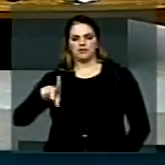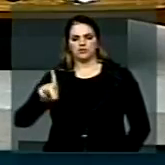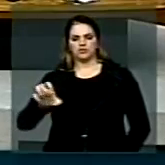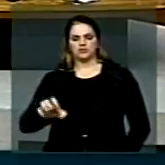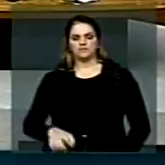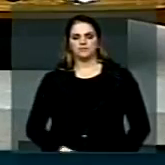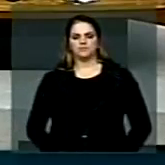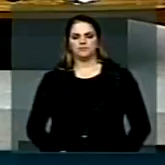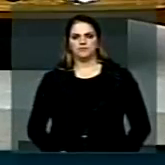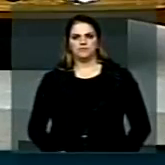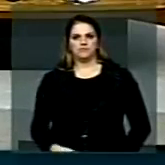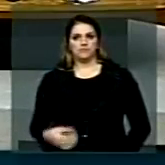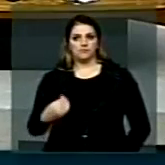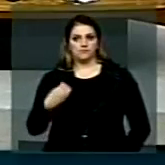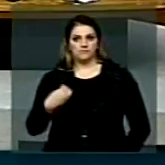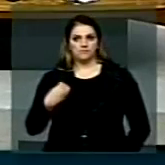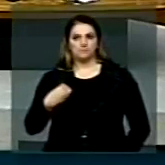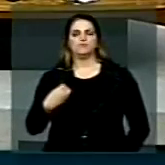Presente.